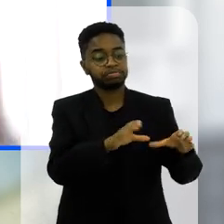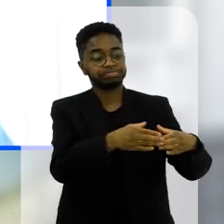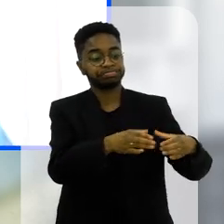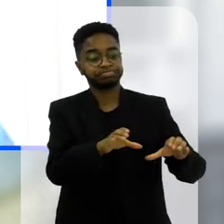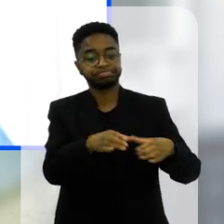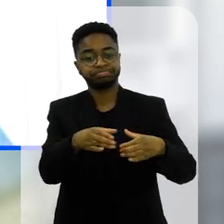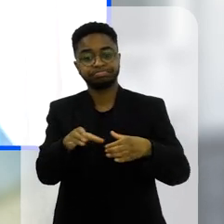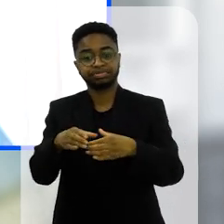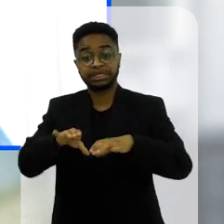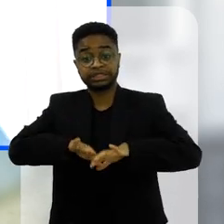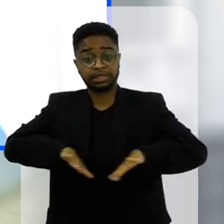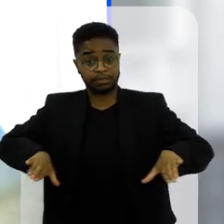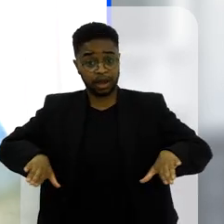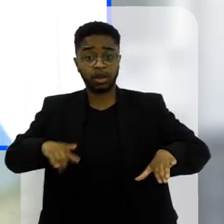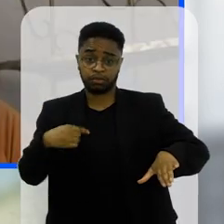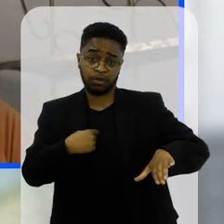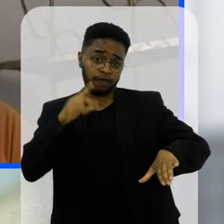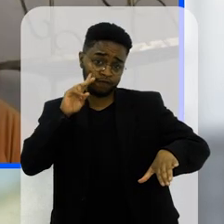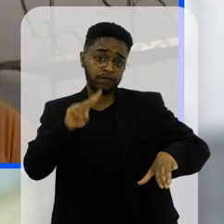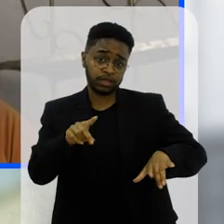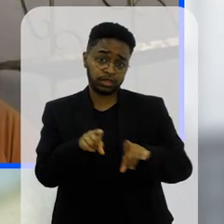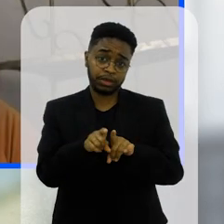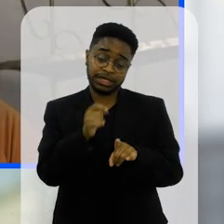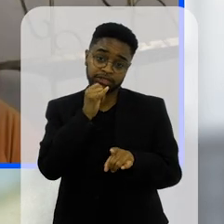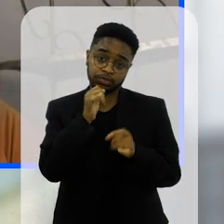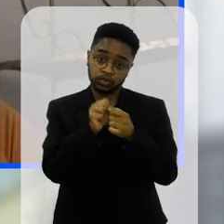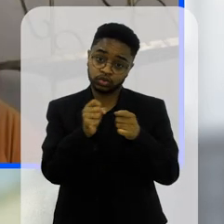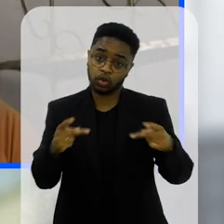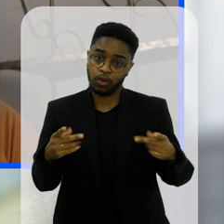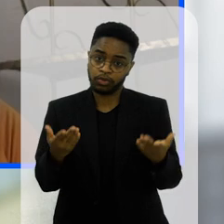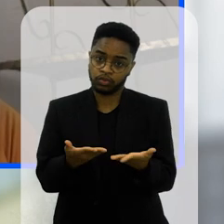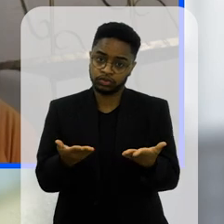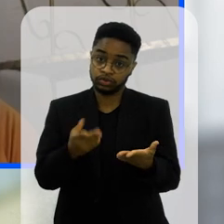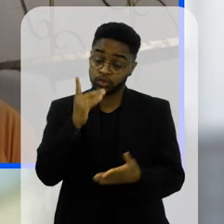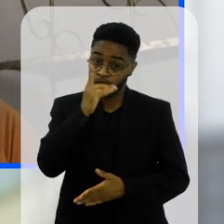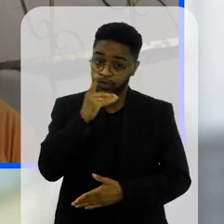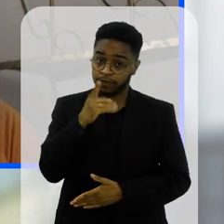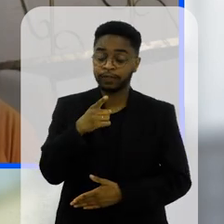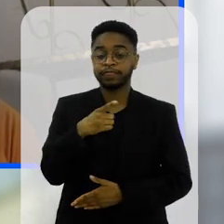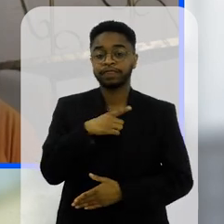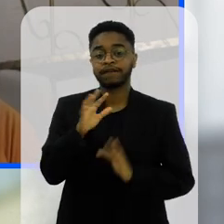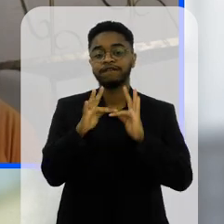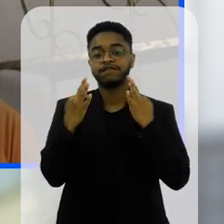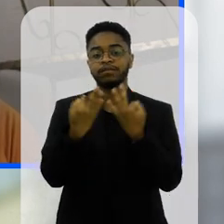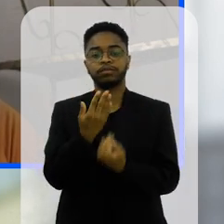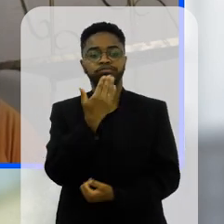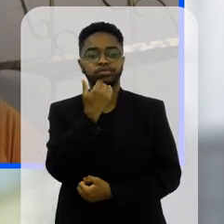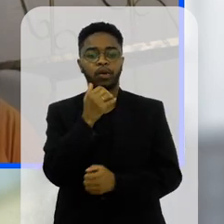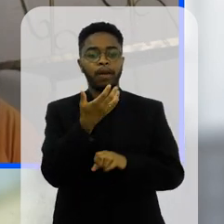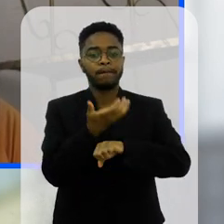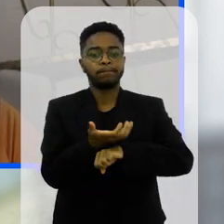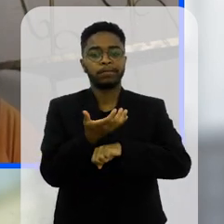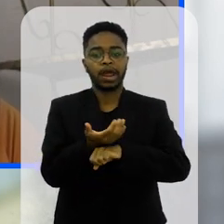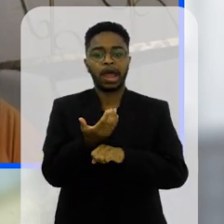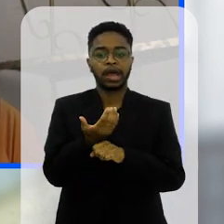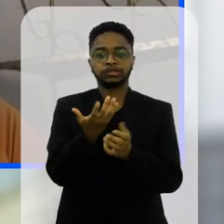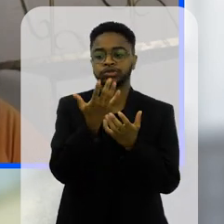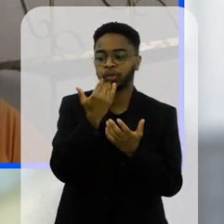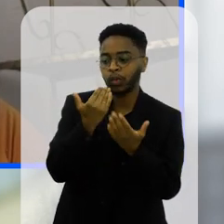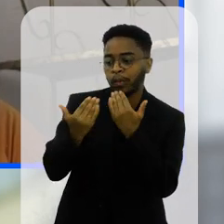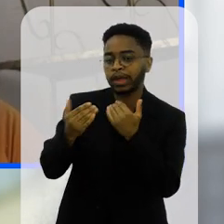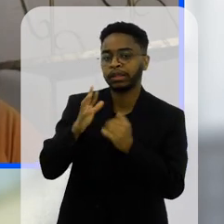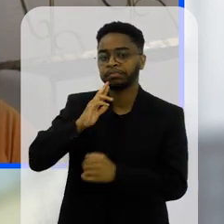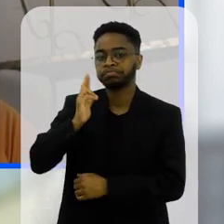e isso é muito comum inclusive a gente ver fora da escola a gente vai num shopping hoje no domingo as famílias estão almoçando na praça de alimentação no